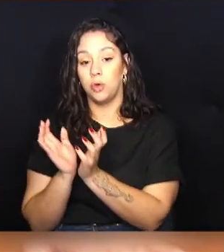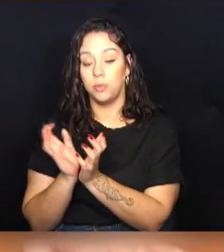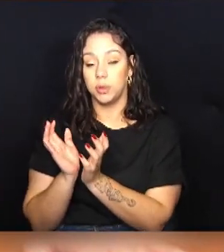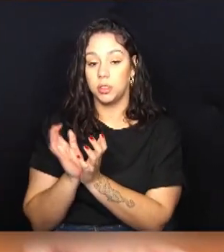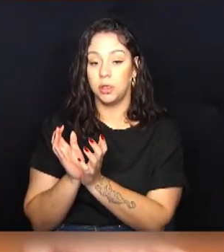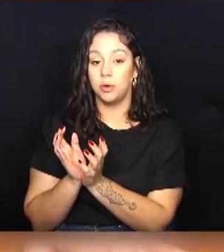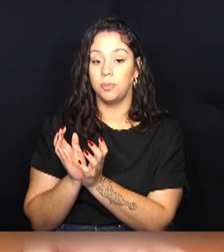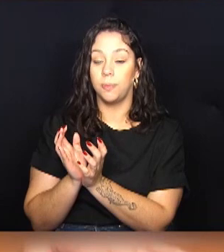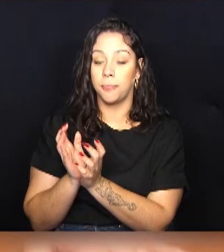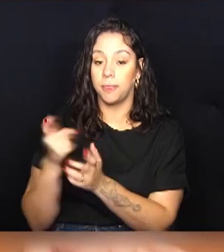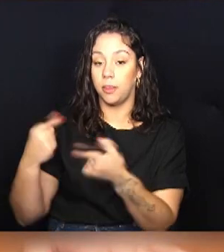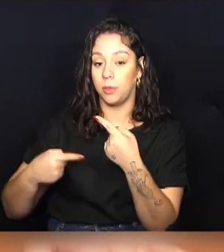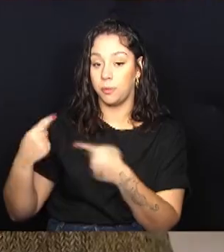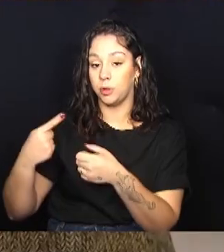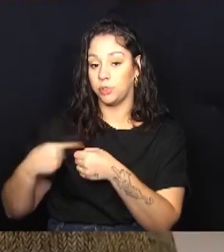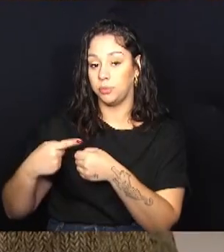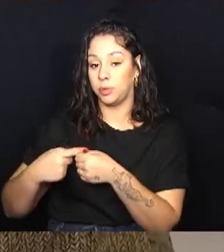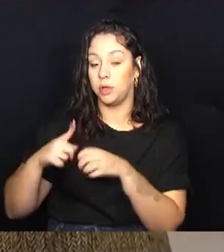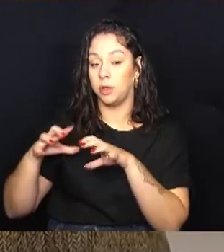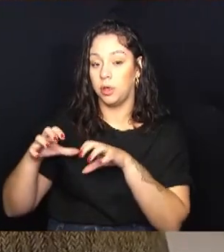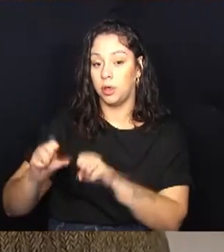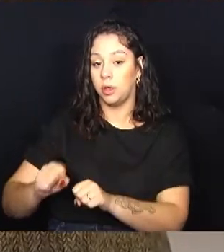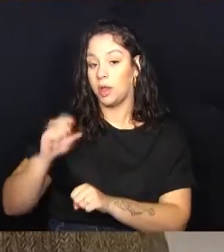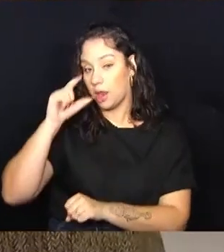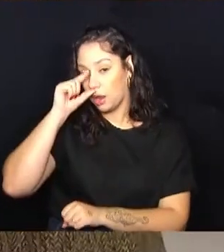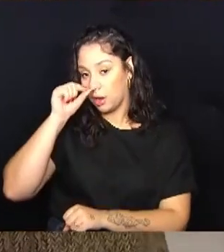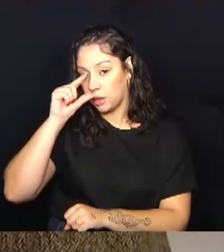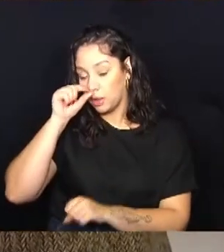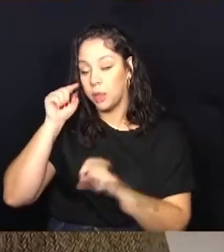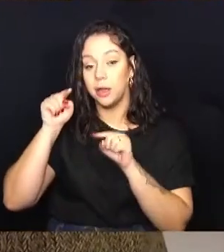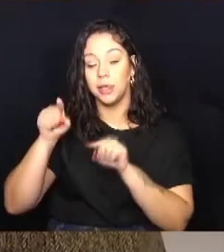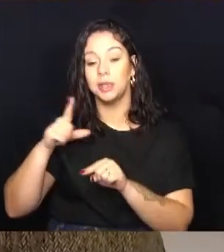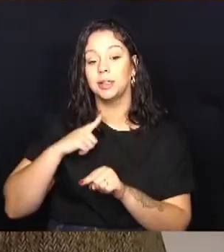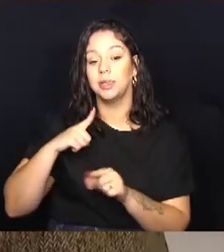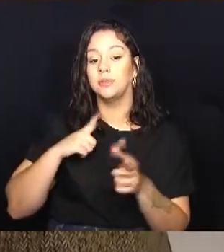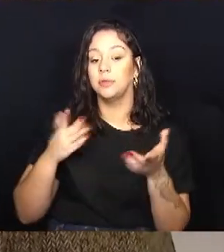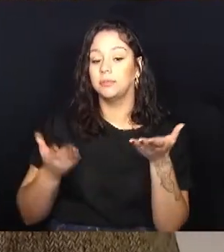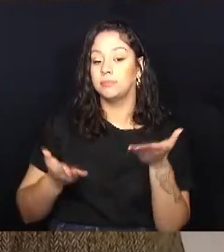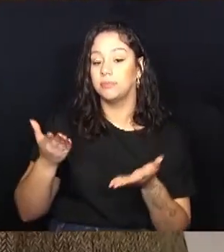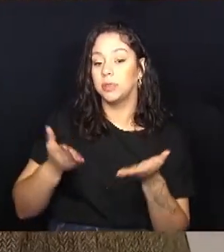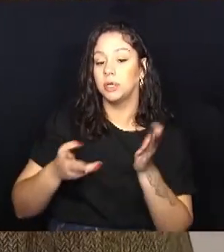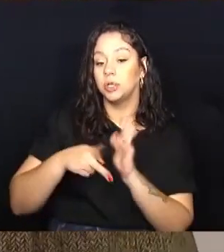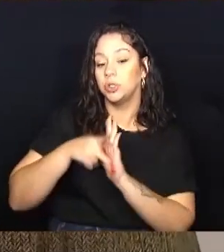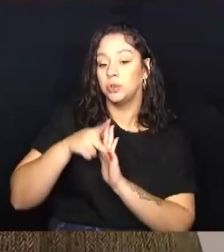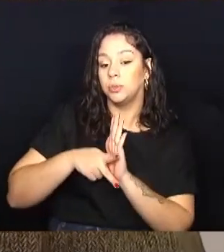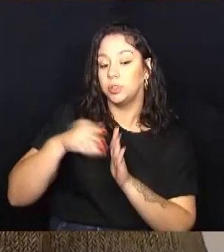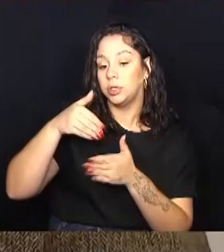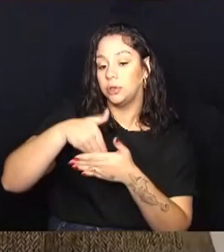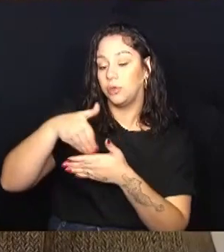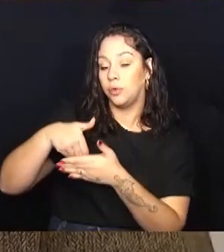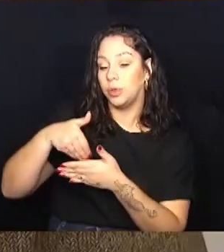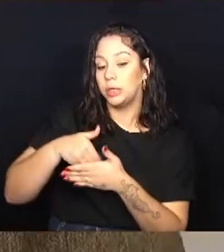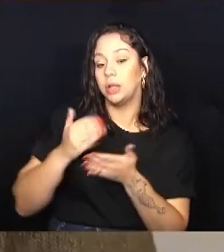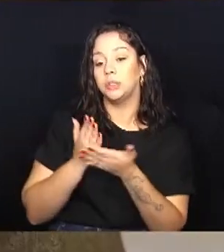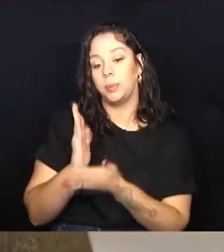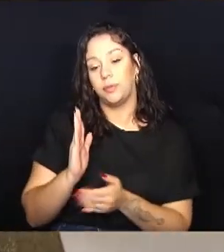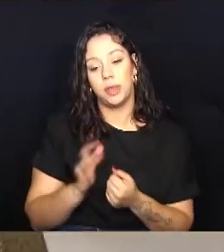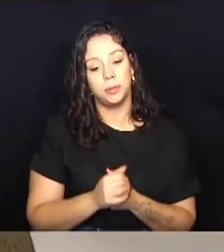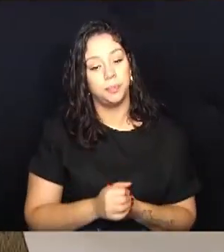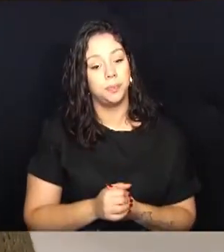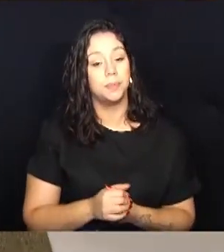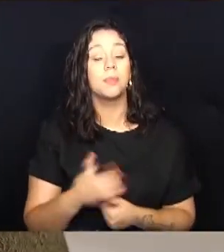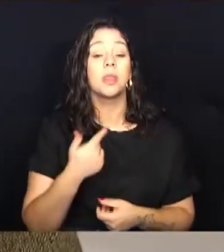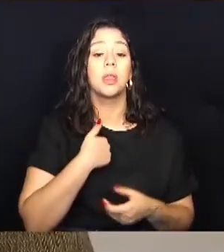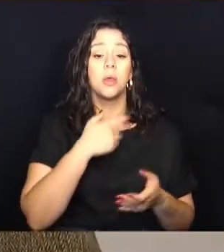responsabilidade de Arnaldo Salvetti. Foi justamente ele que fez um balanço dos projetos votados e aprovados. Eu